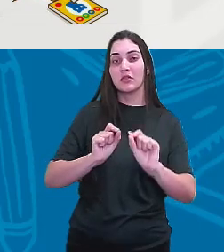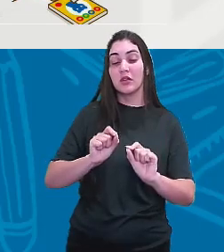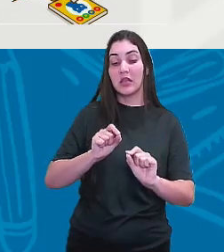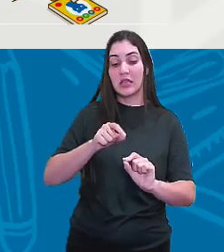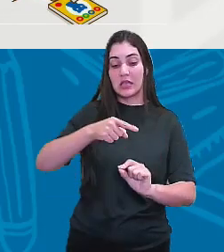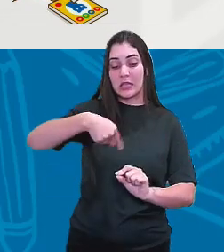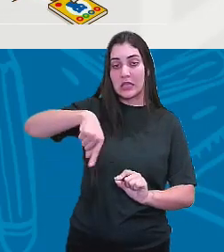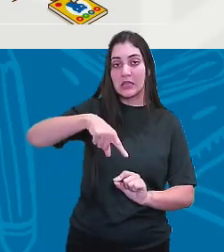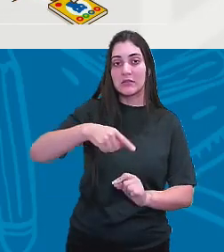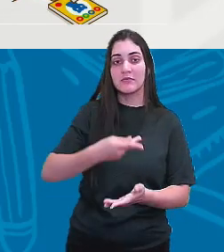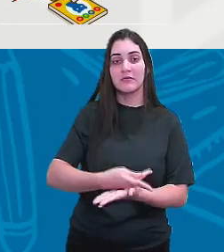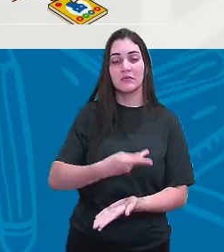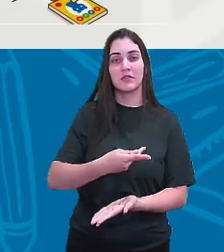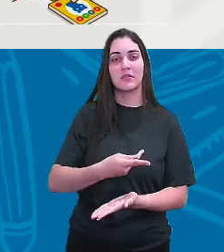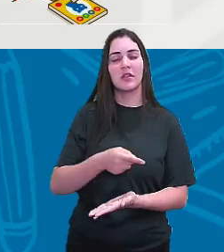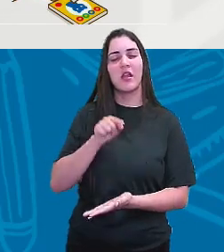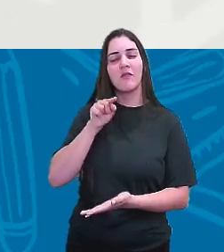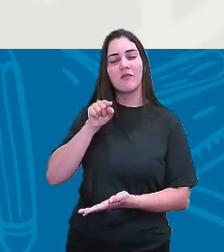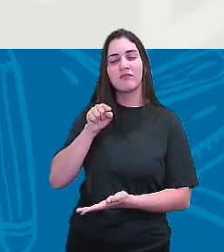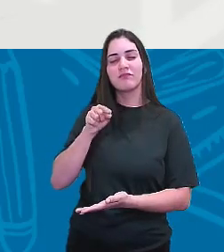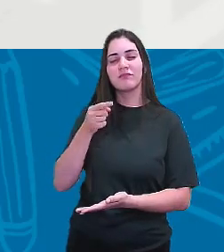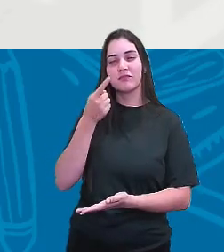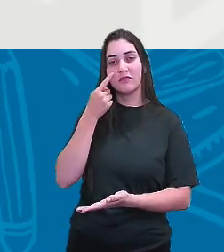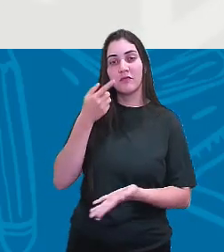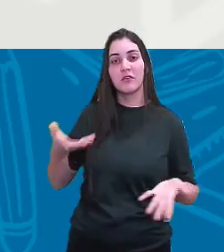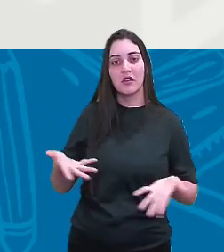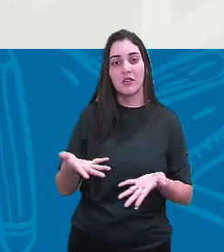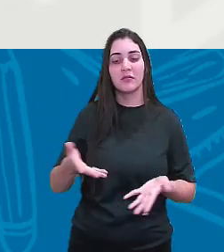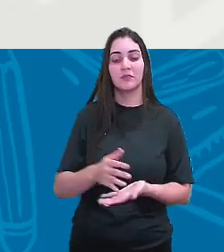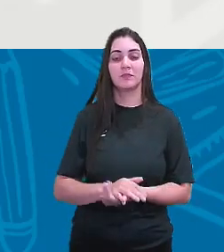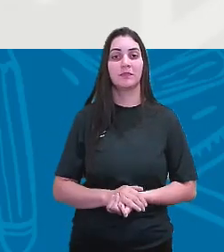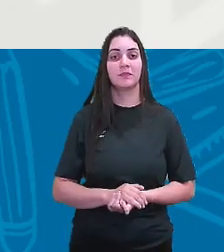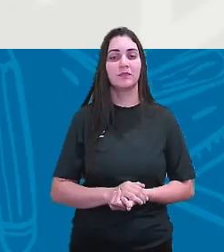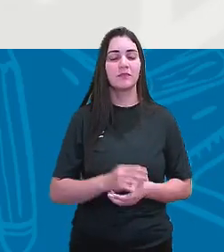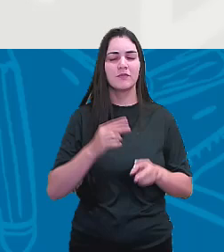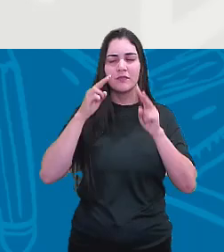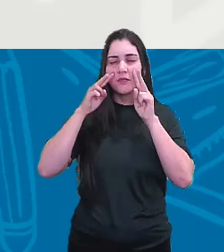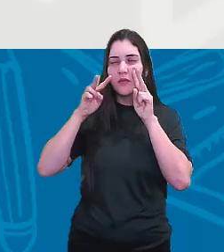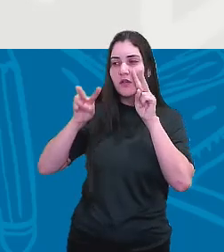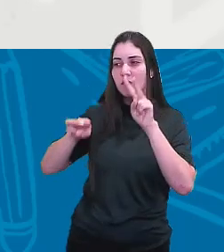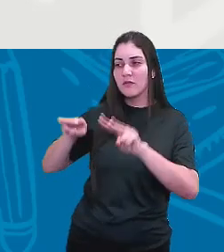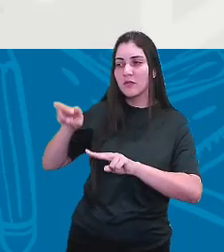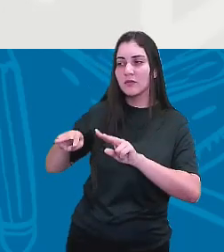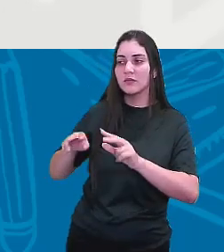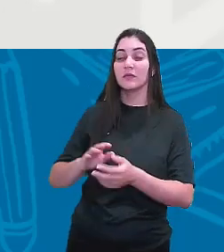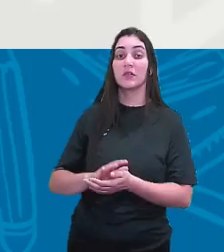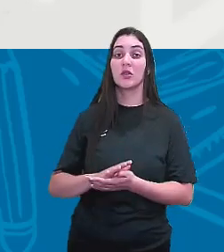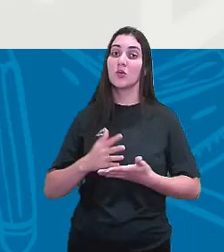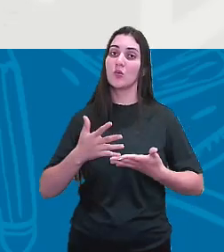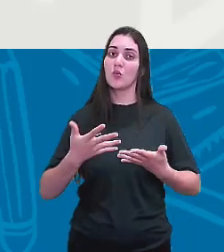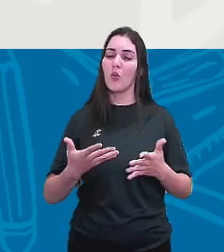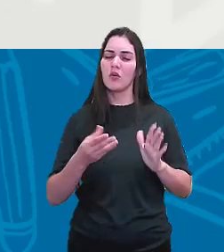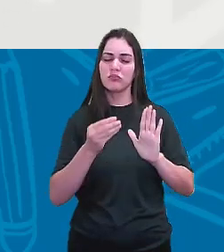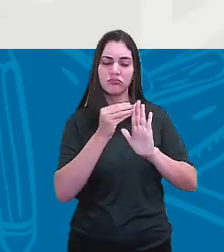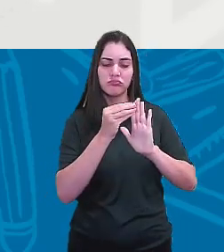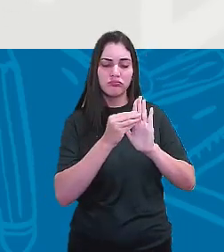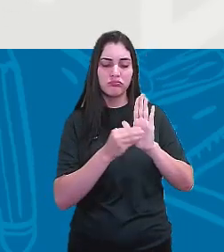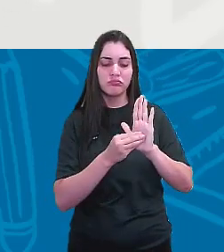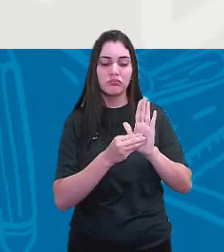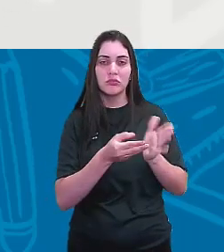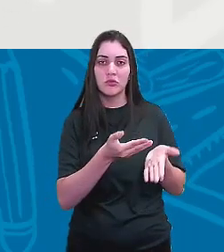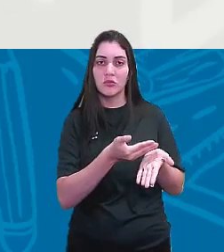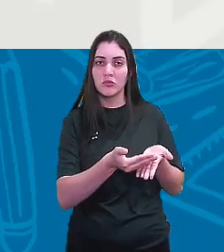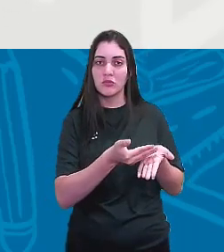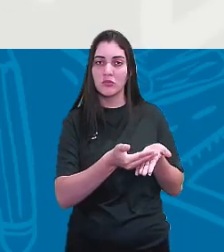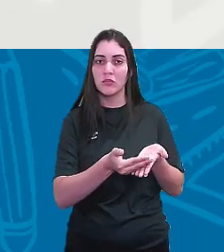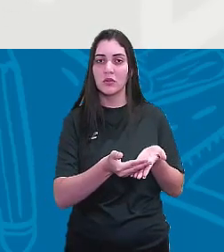acontecessem e é isso que a gente vai ver agora. Observem só, quando eu coloquei lá no início que os